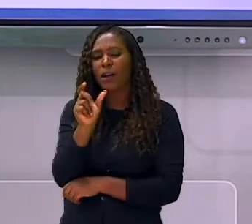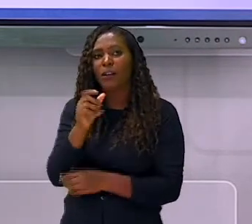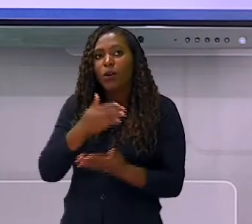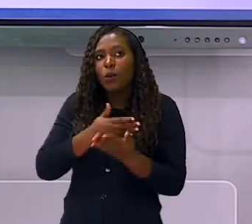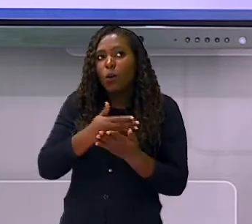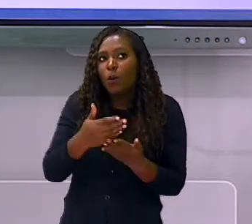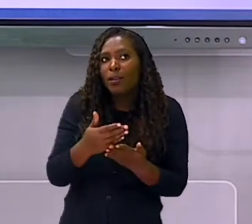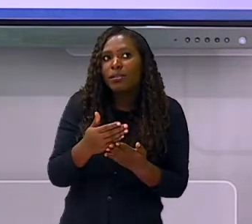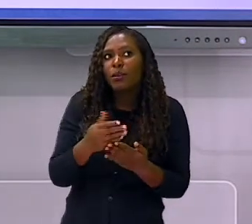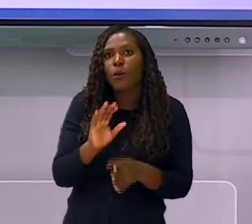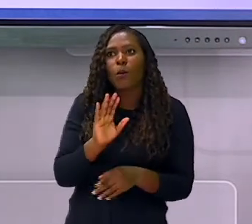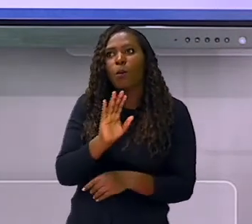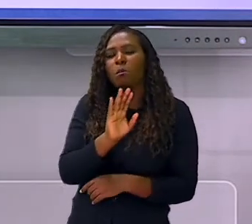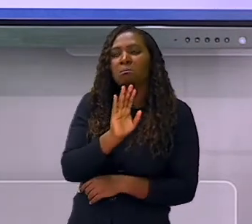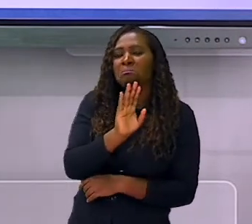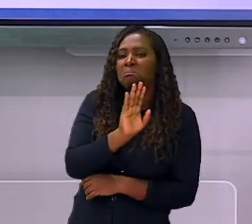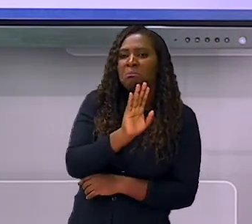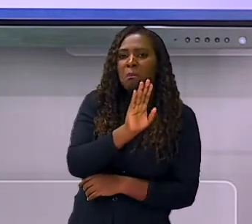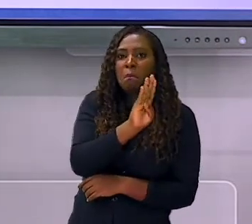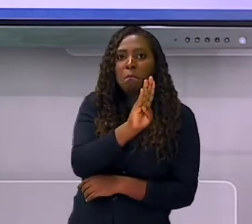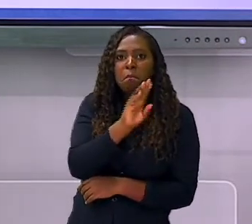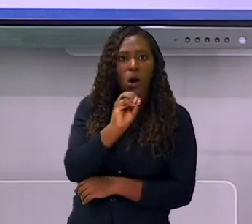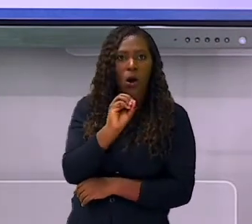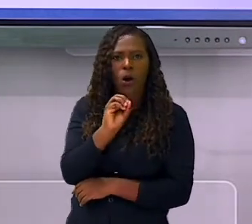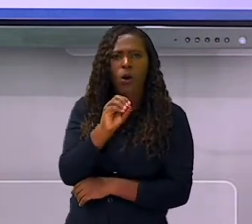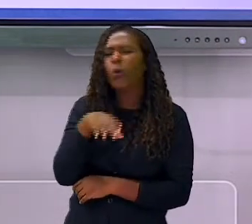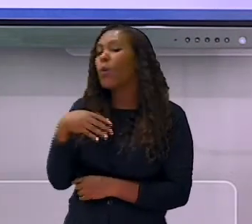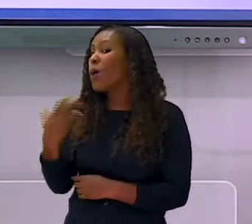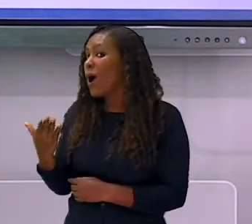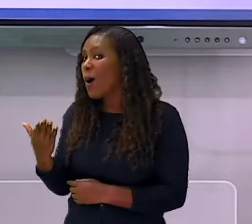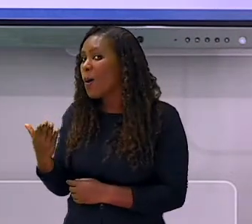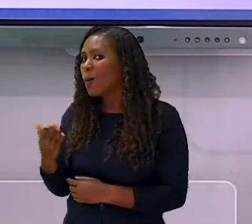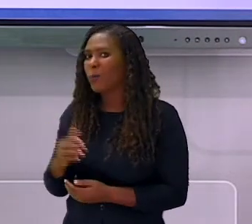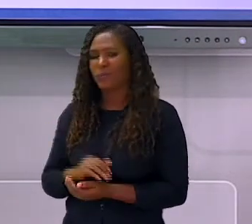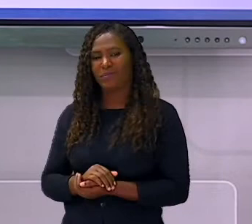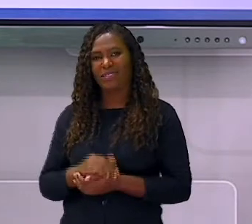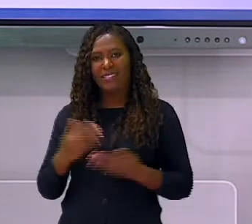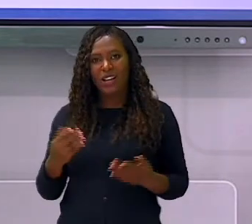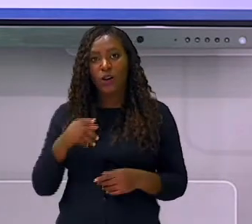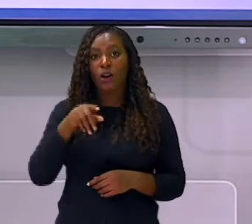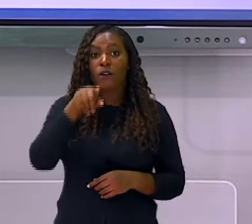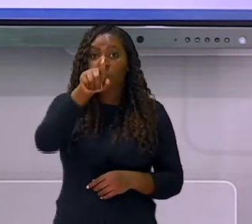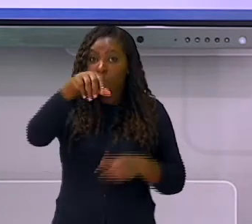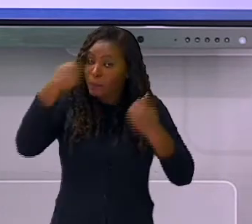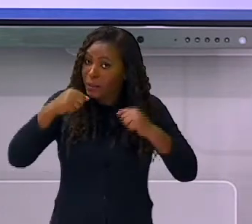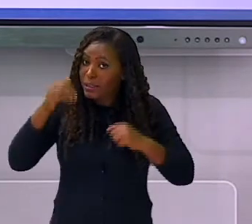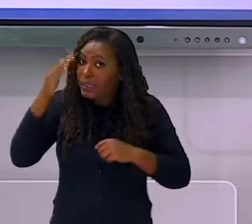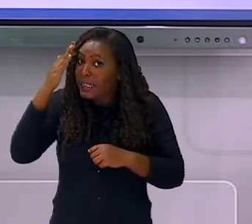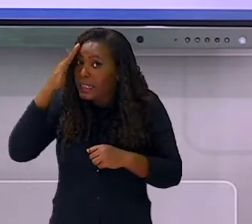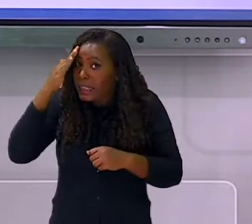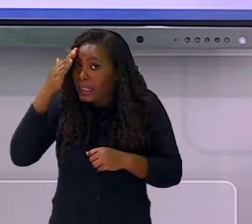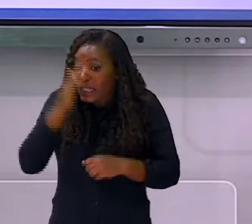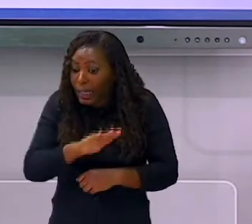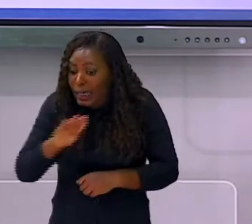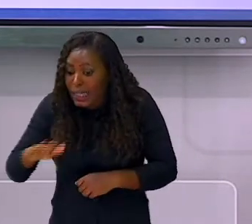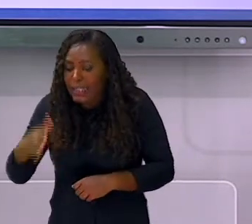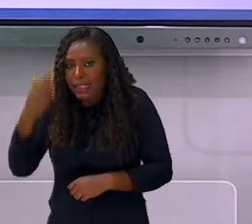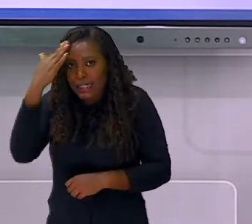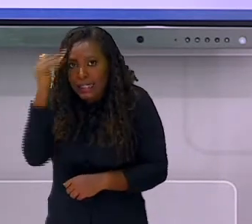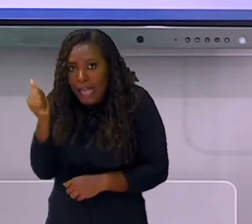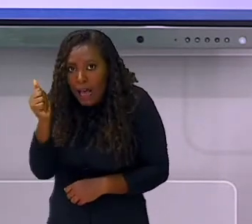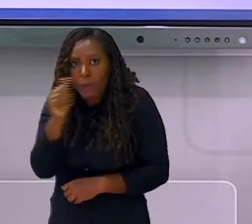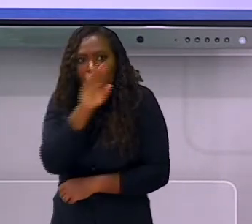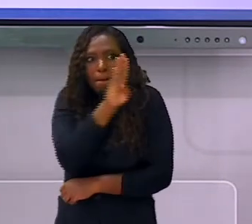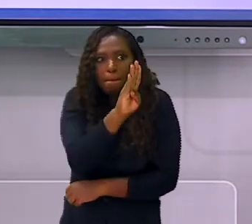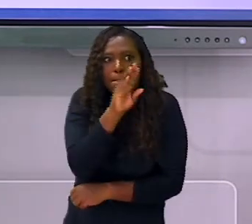Ela precisa te mostrar que ela entendeu que o primeiro som ali é o b, para depois ela produzir. Ou seja, te